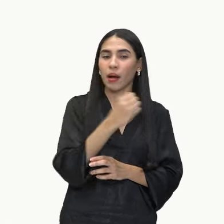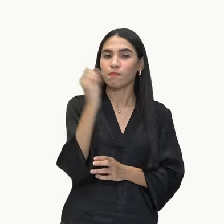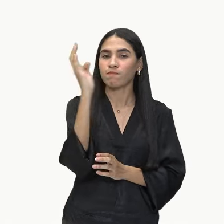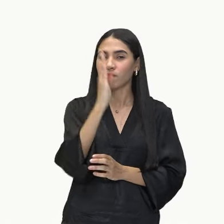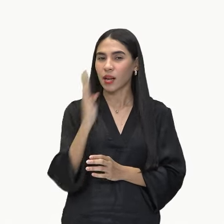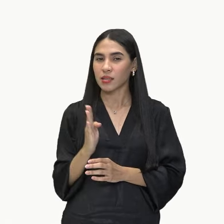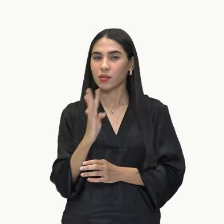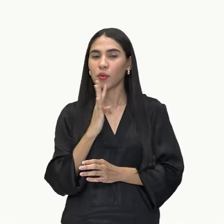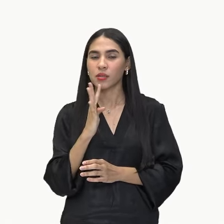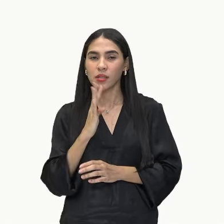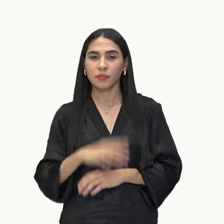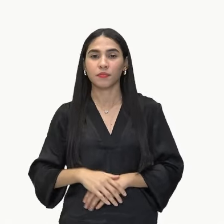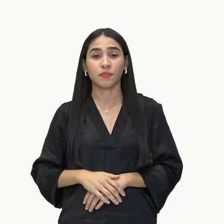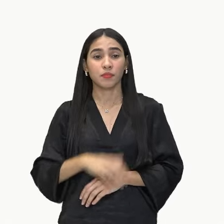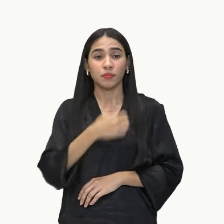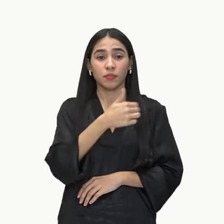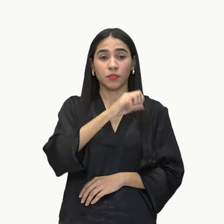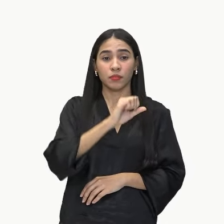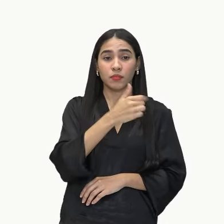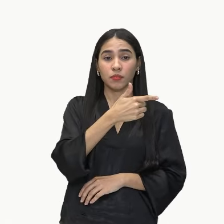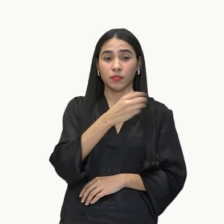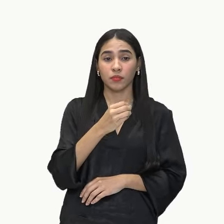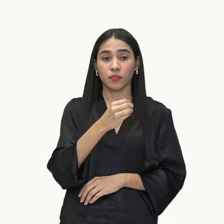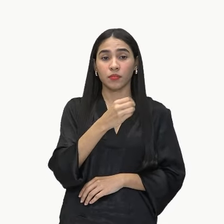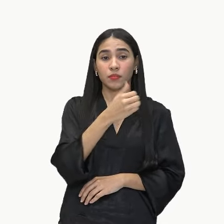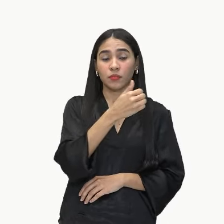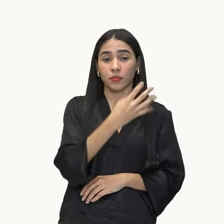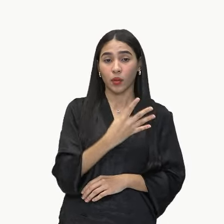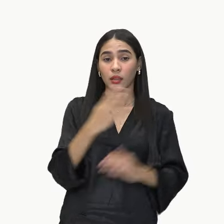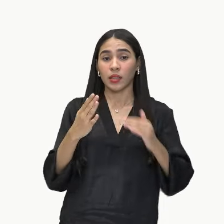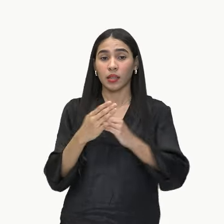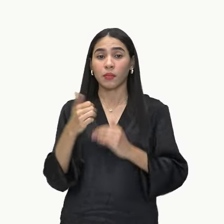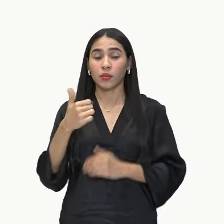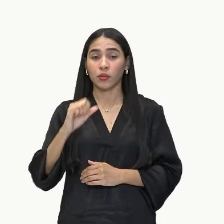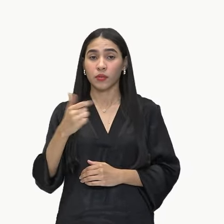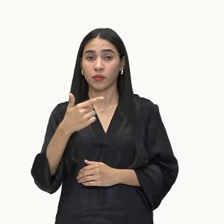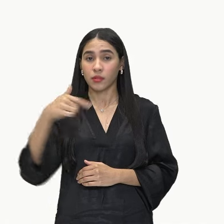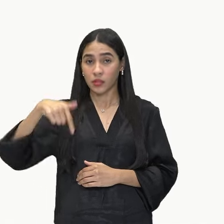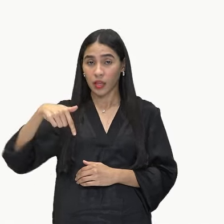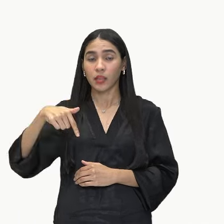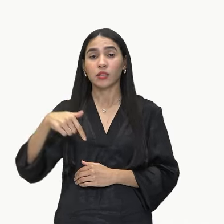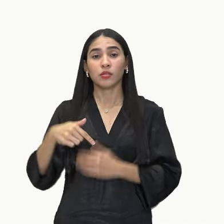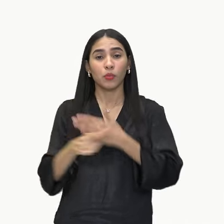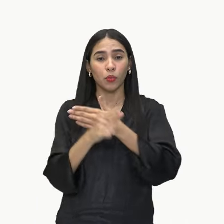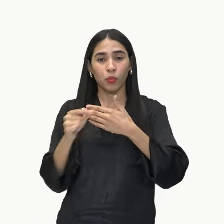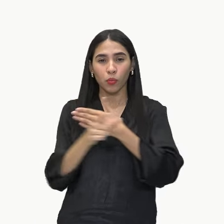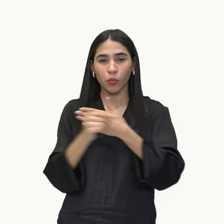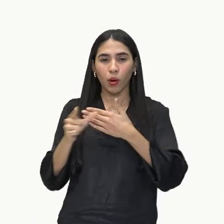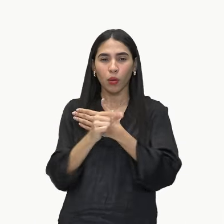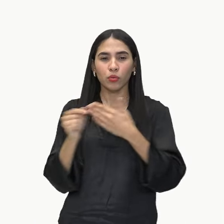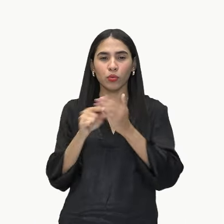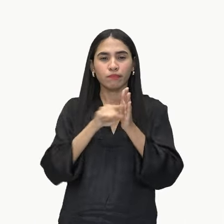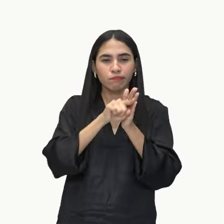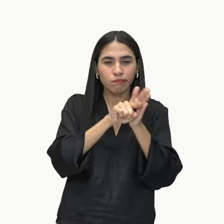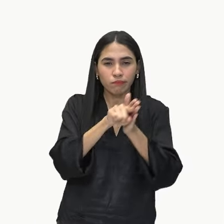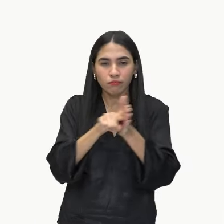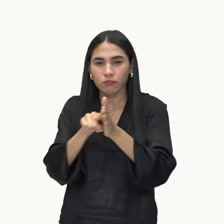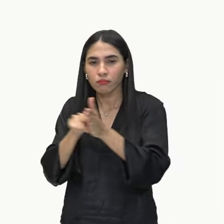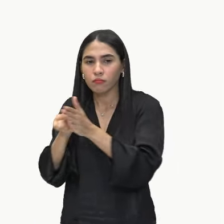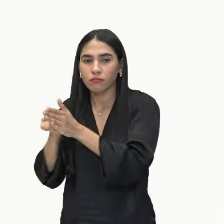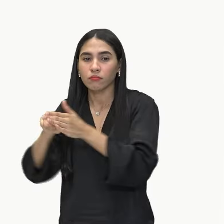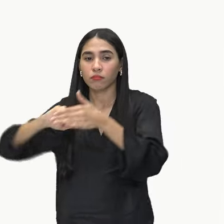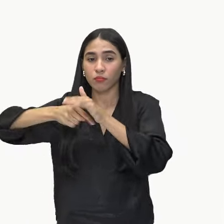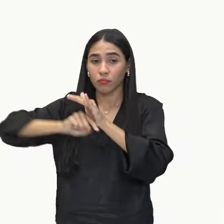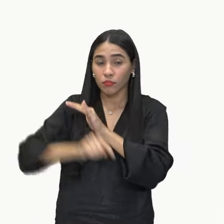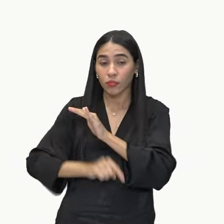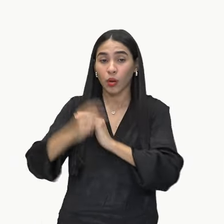Então, olhem só, entre 1924 e 1927, Mário de Andrade empreendeu uma pesquisa profunda sobre a cultura